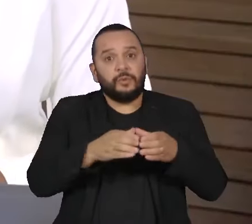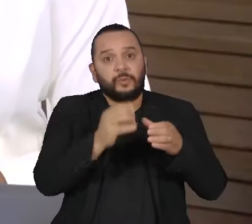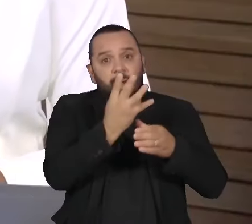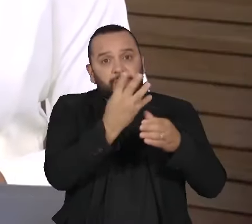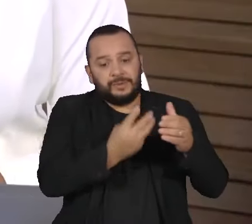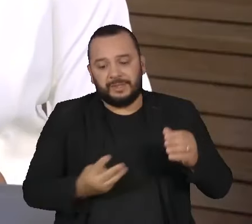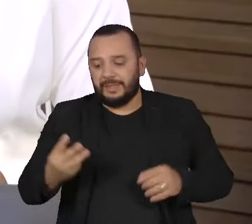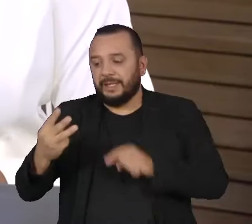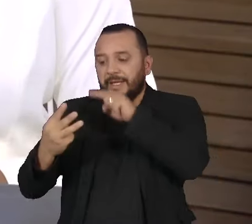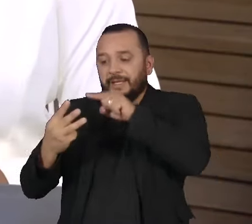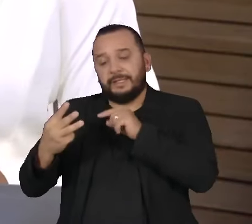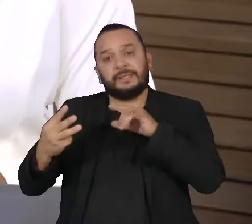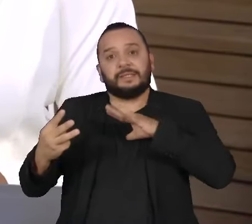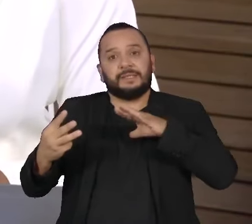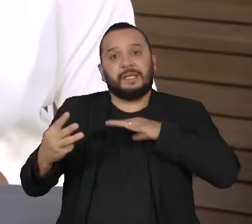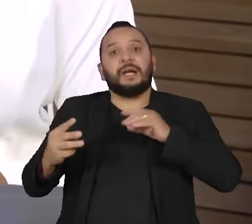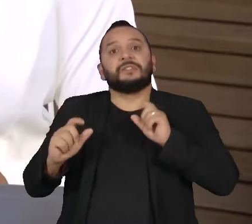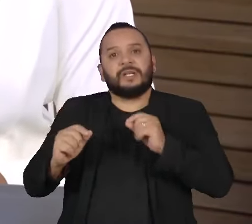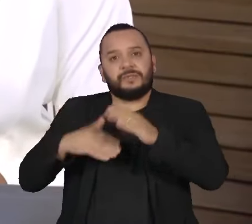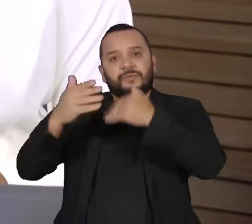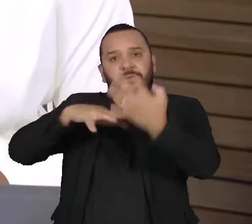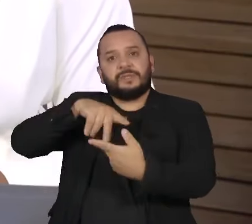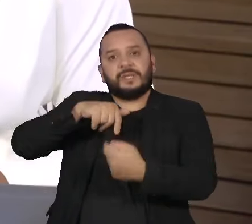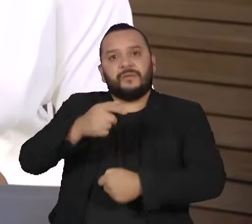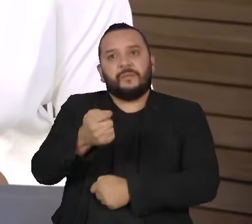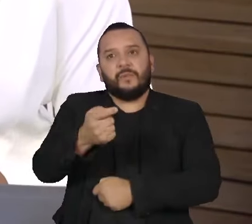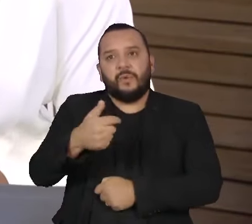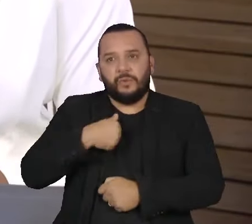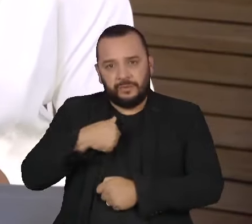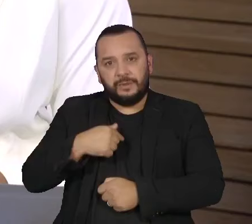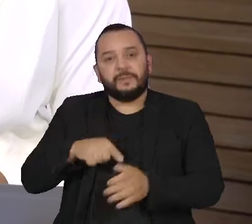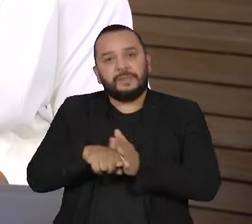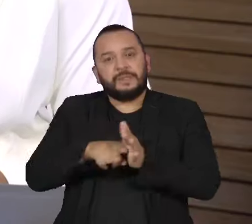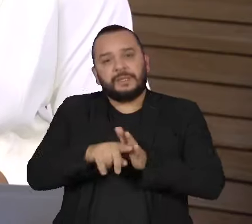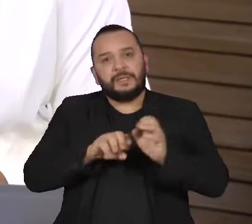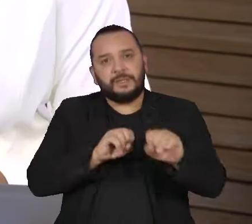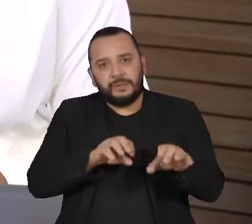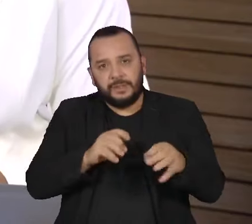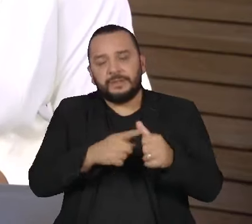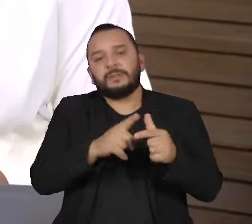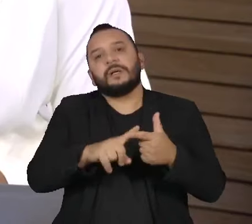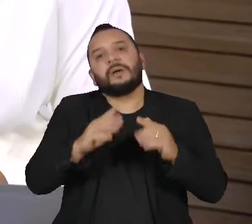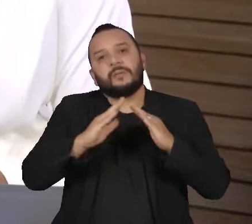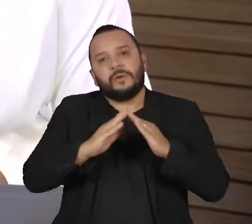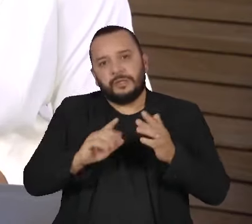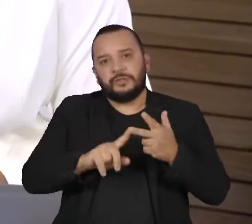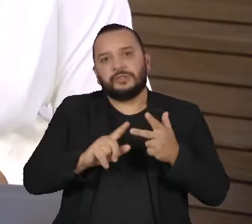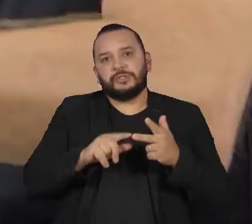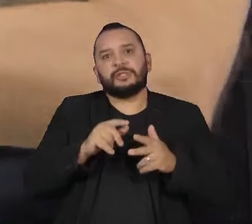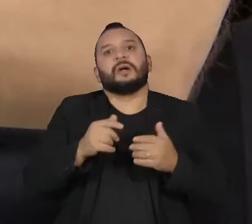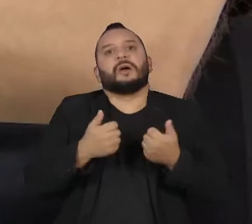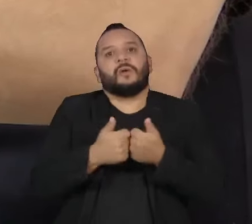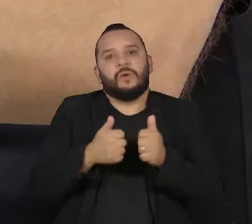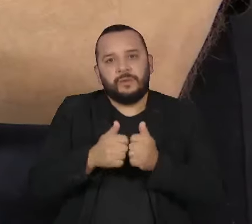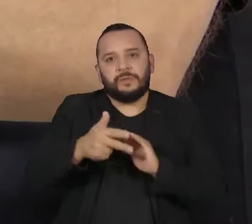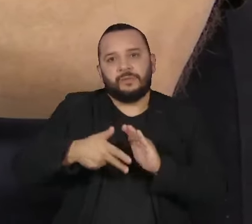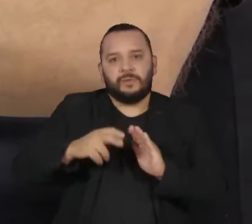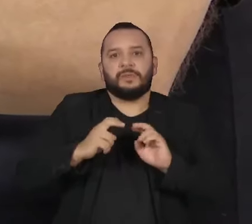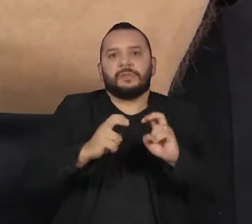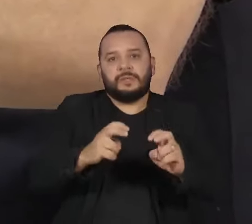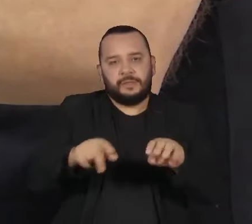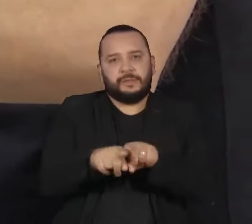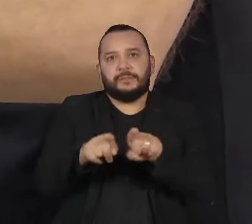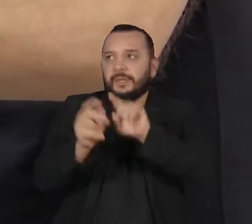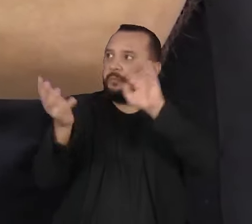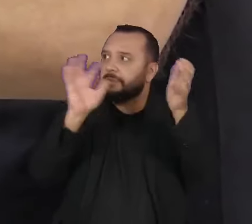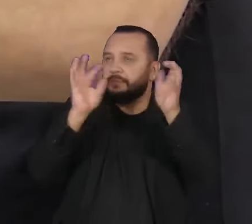Entre os indicadores estão saúde, educação, moradia, transporte e mudanças climáticas. O Sérgio se